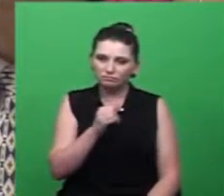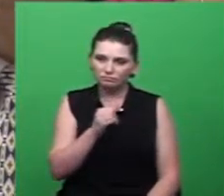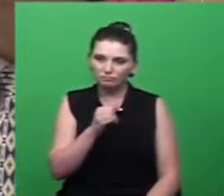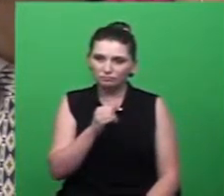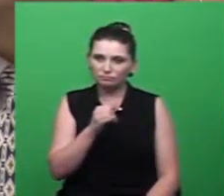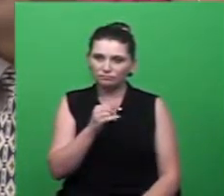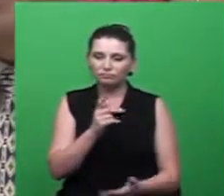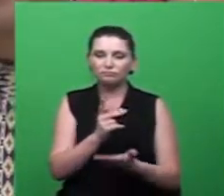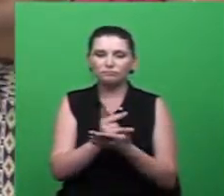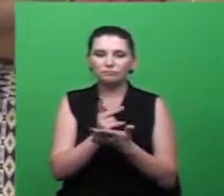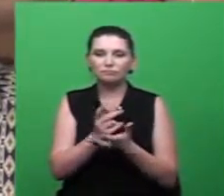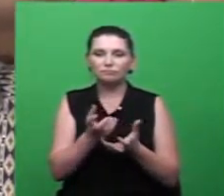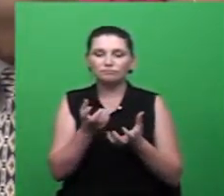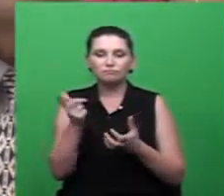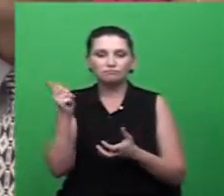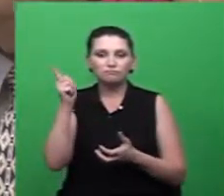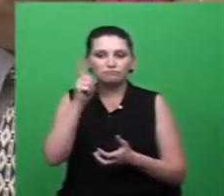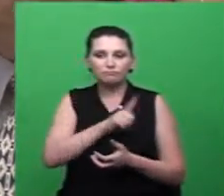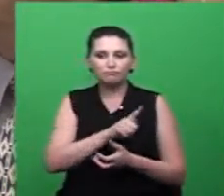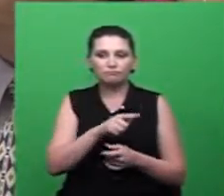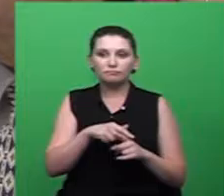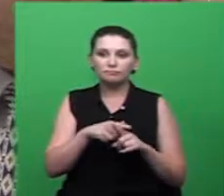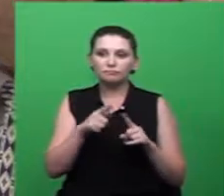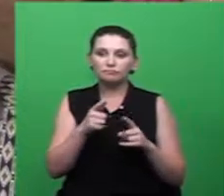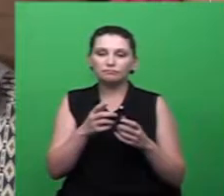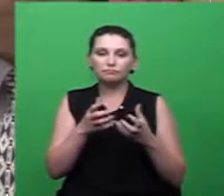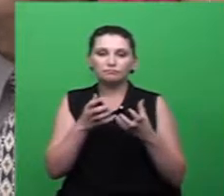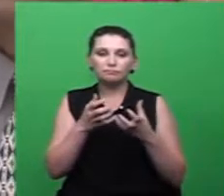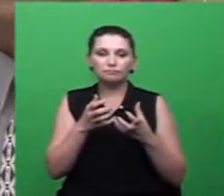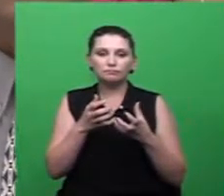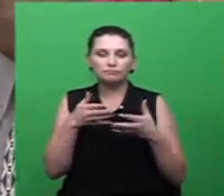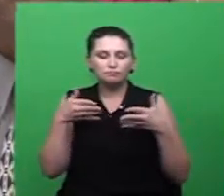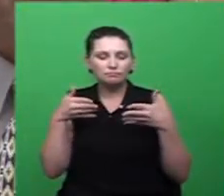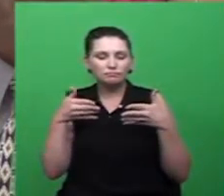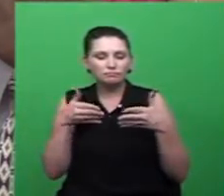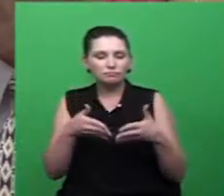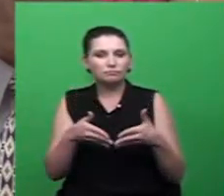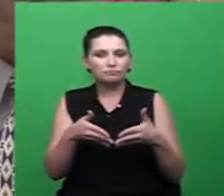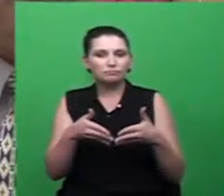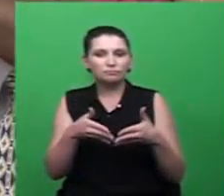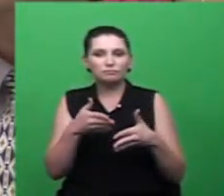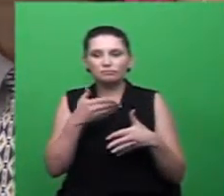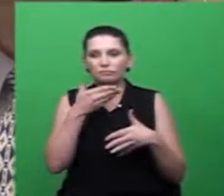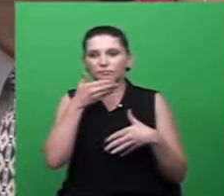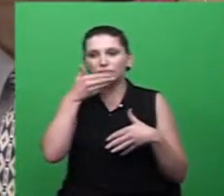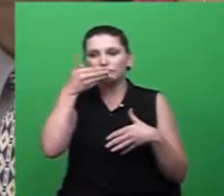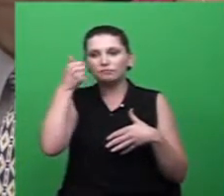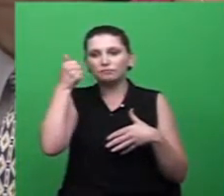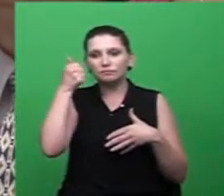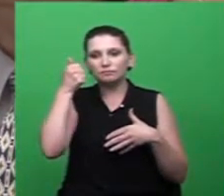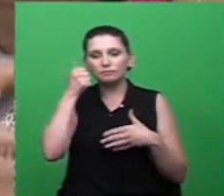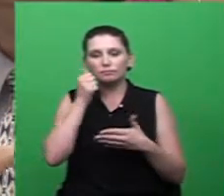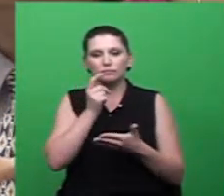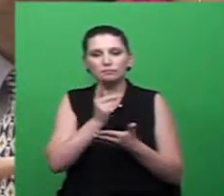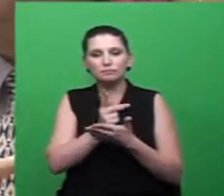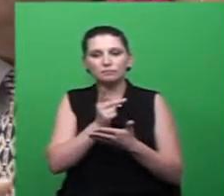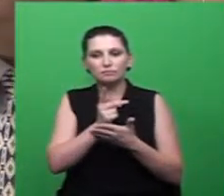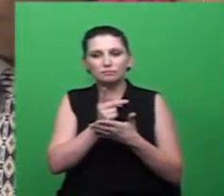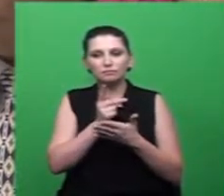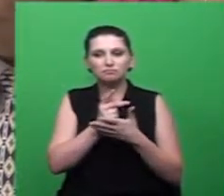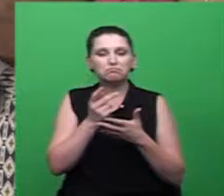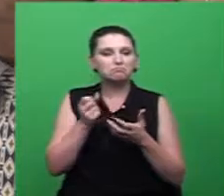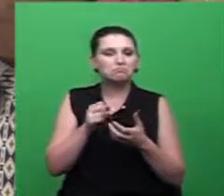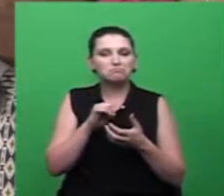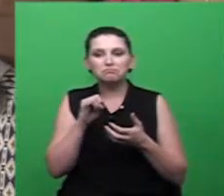ganhar. Não isso, mas buscar dentro de si o seu objetivo principal, que é melhorar, seja ele correr um quilômetro